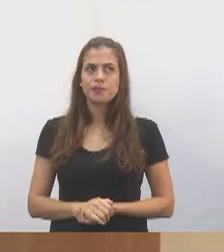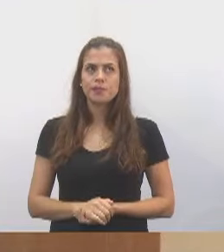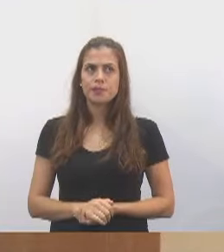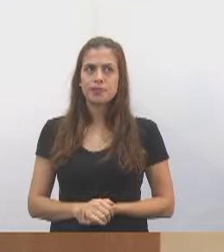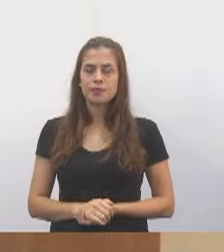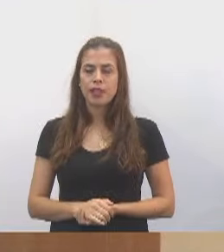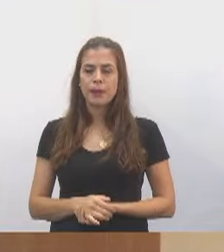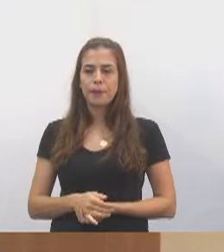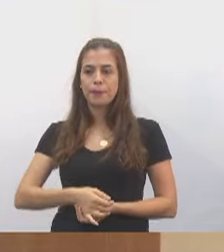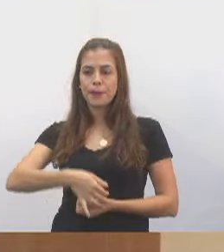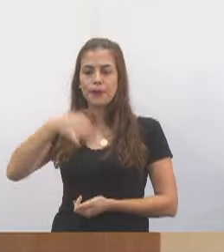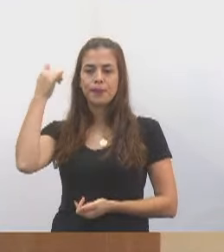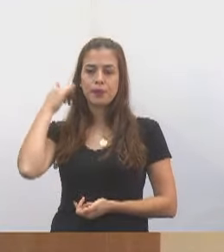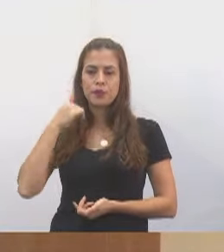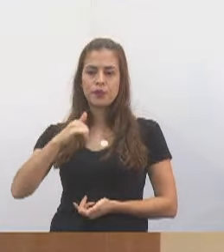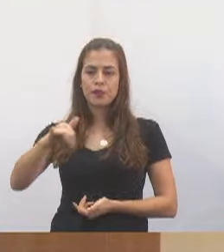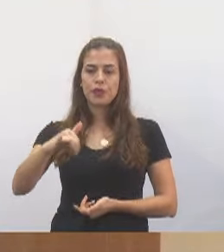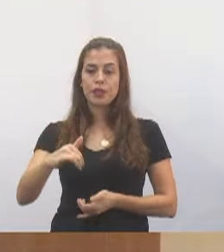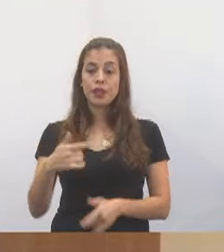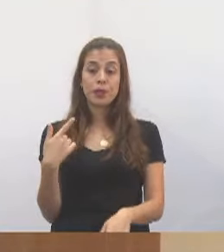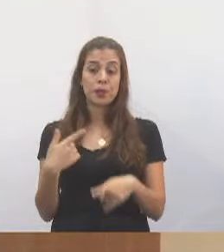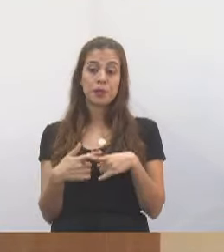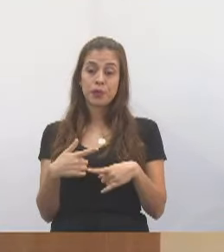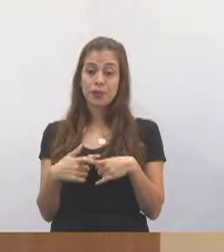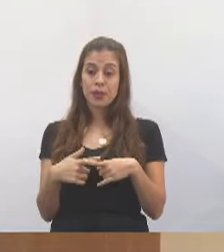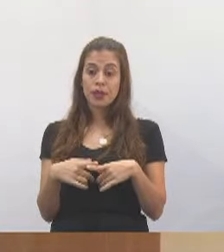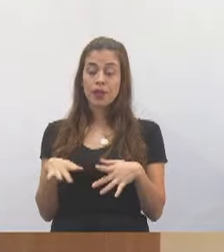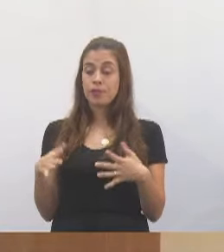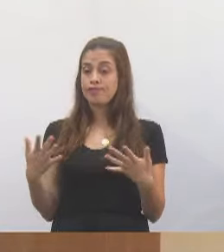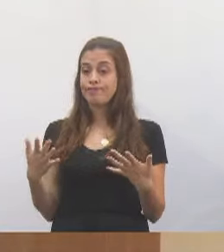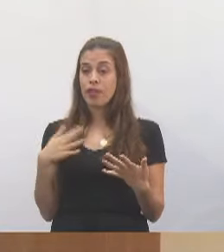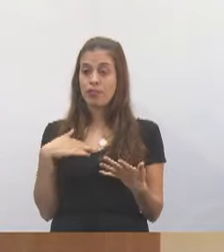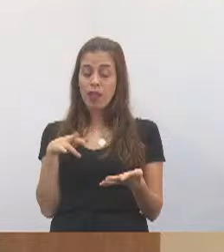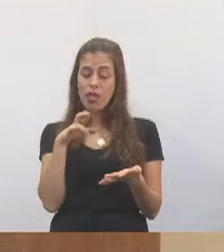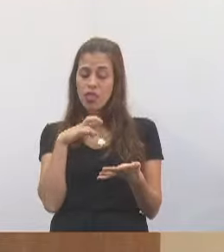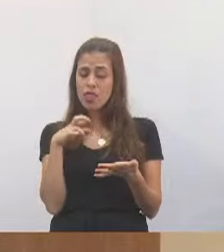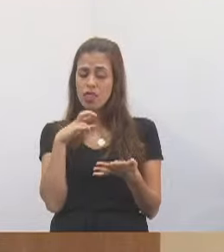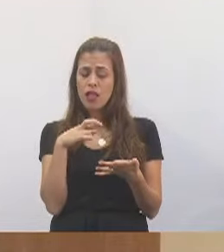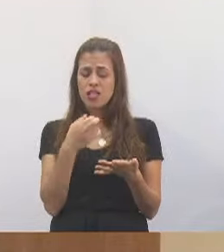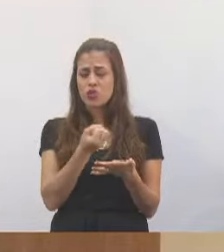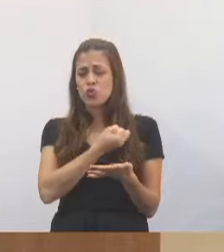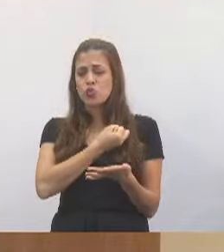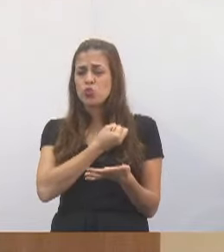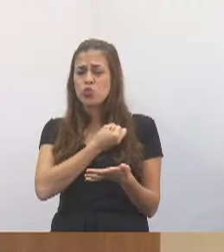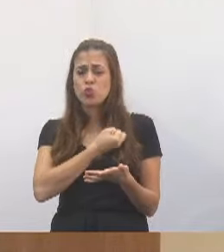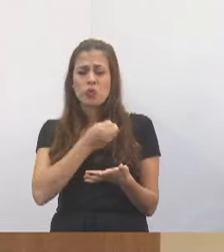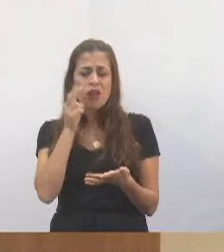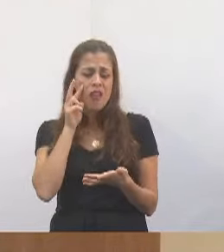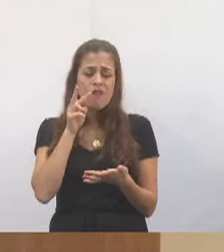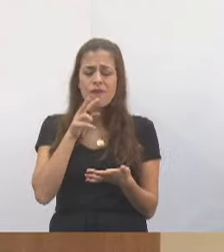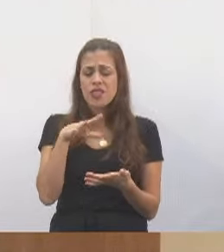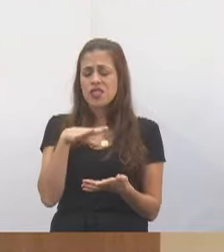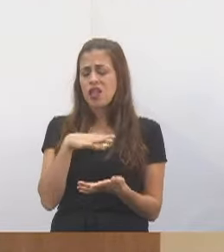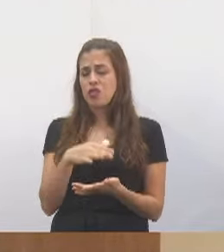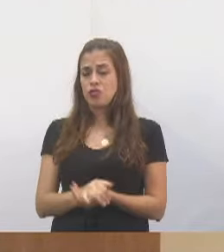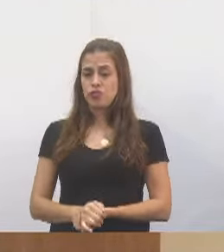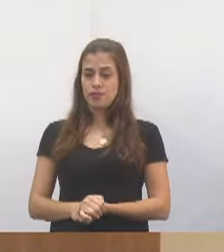profetizando, porque não se trata de... Mas trata aí de analisar os números e ver como está a cidade.